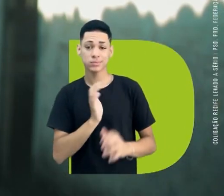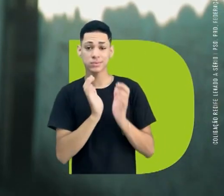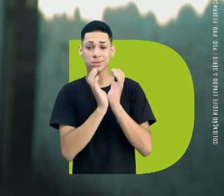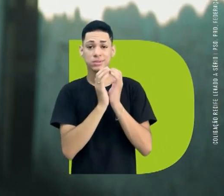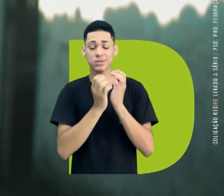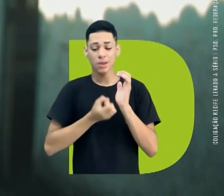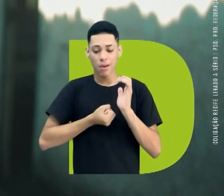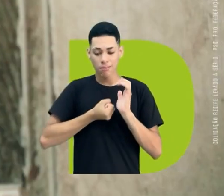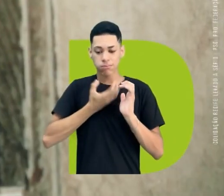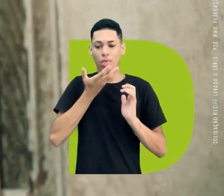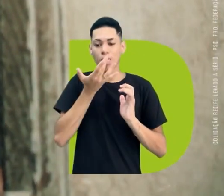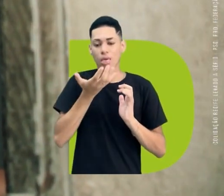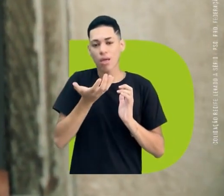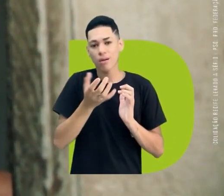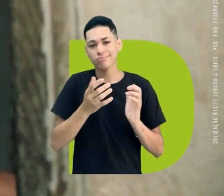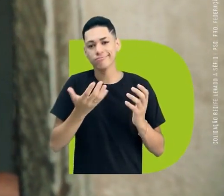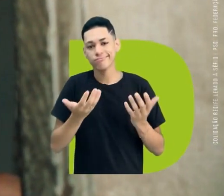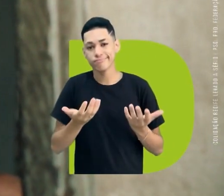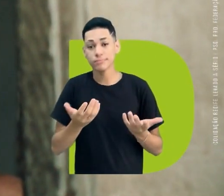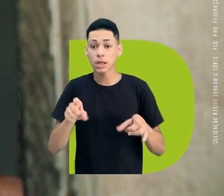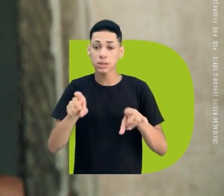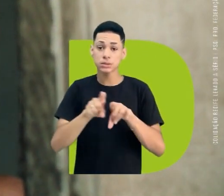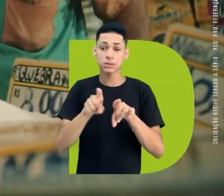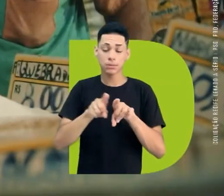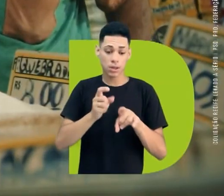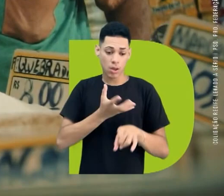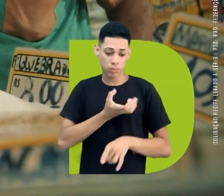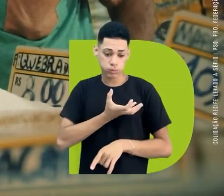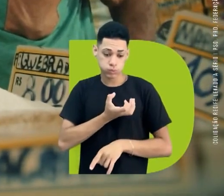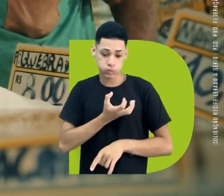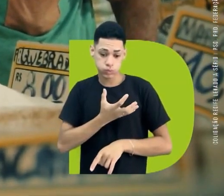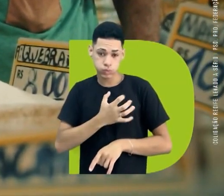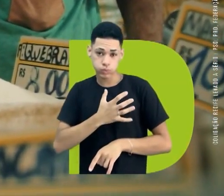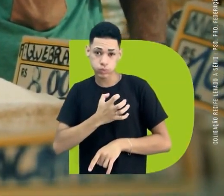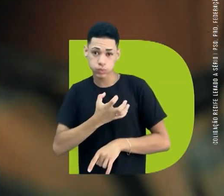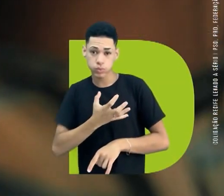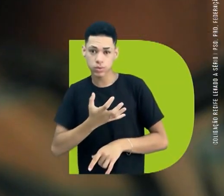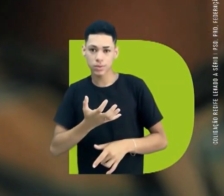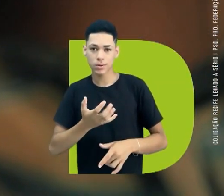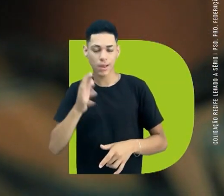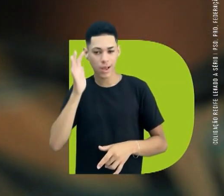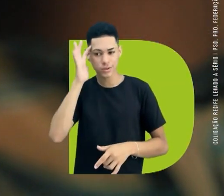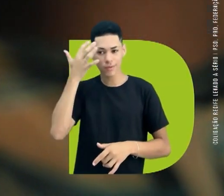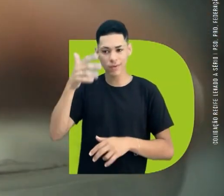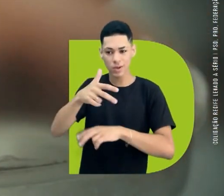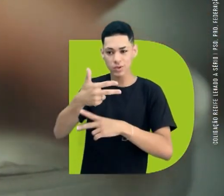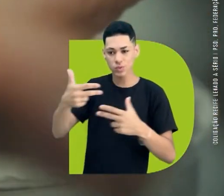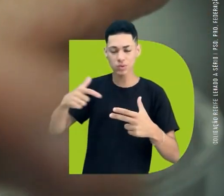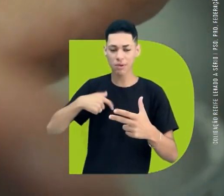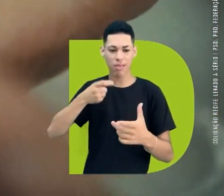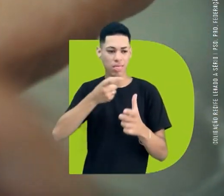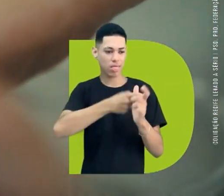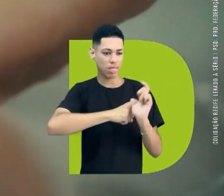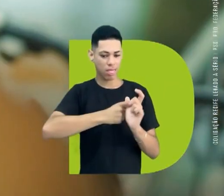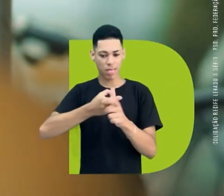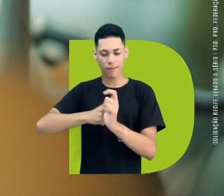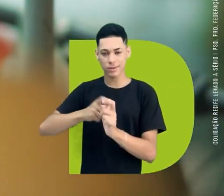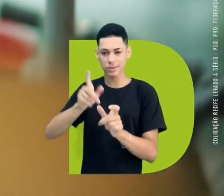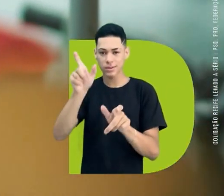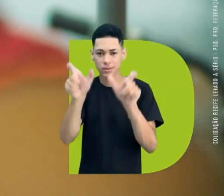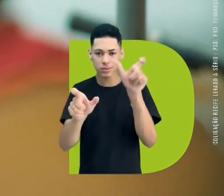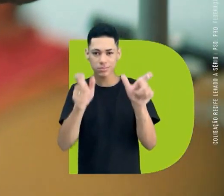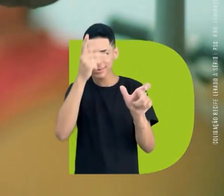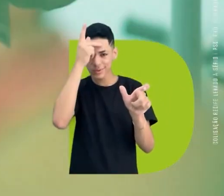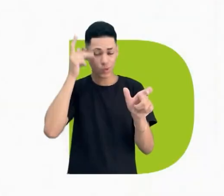o coração do Recife só falta sair pela boca. Também bate acelerado pra resolver logo as coisas. Não gosta de ficar